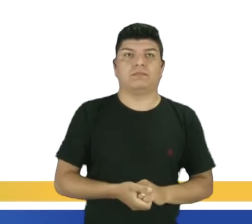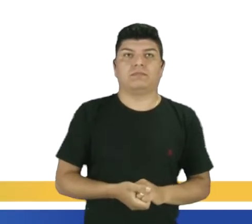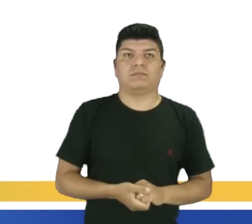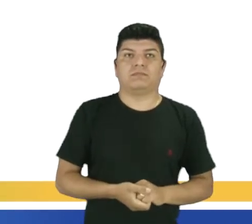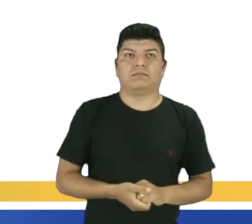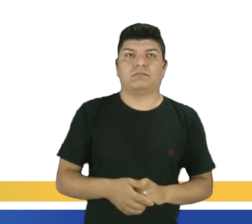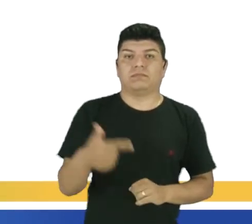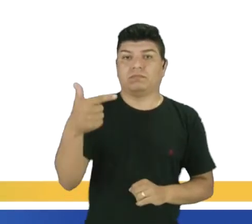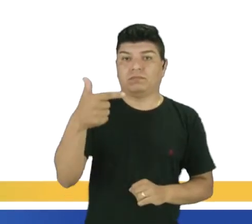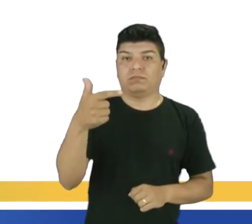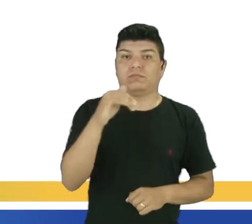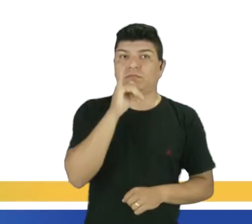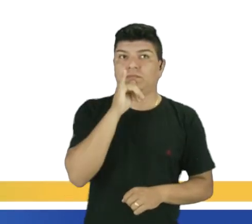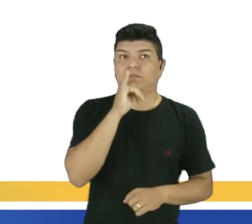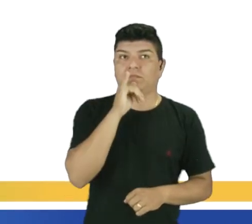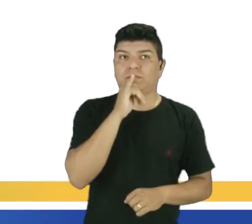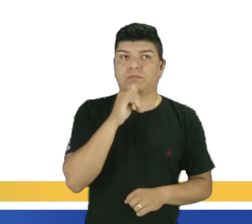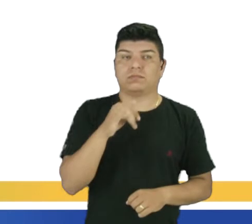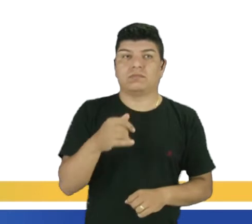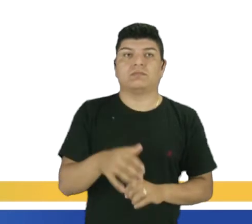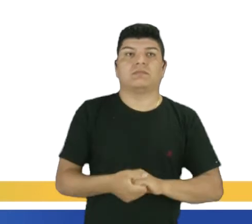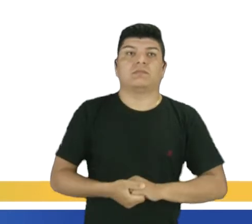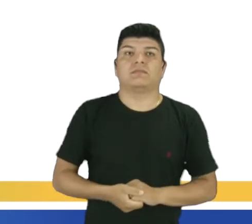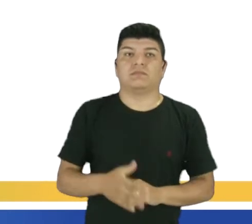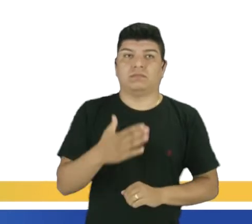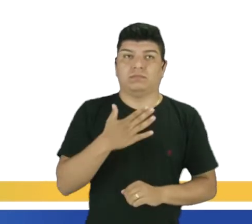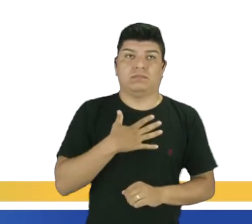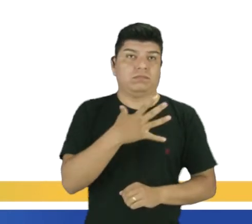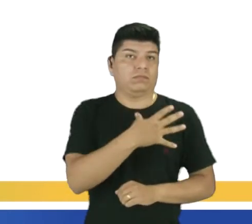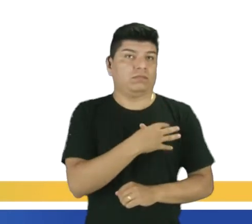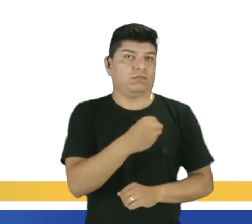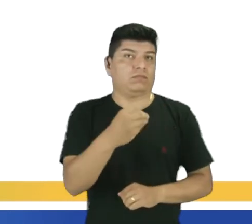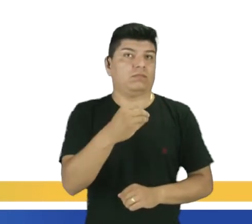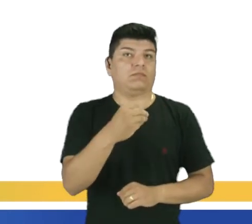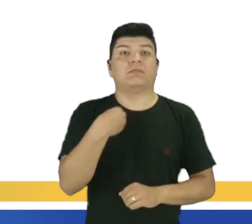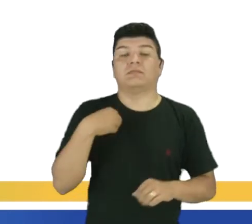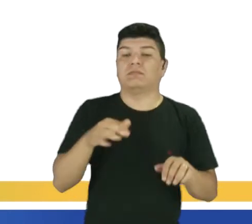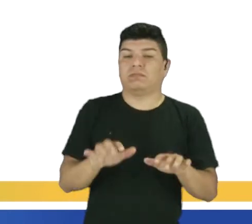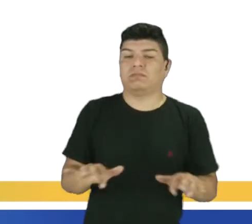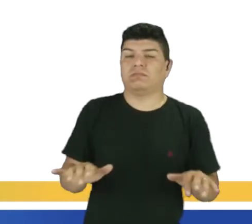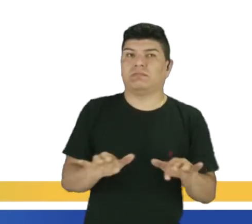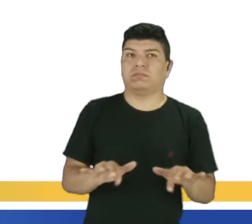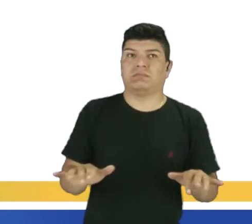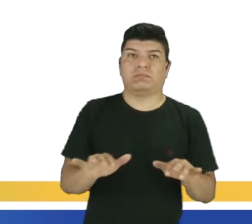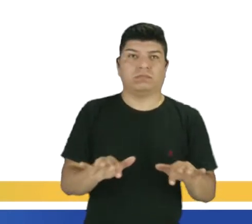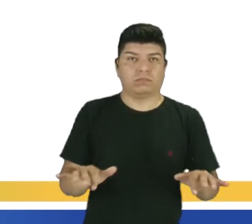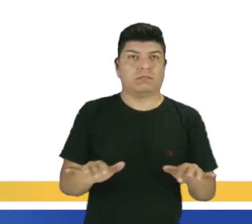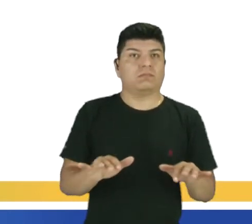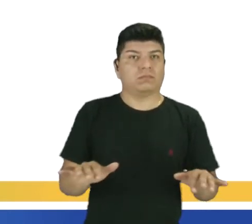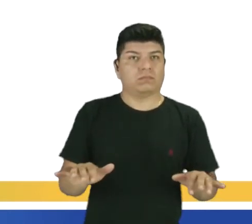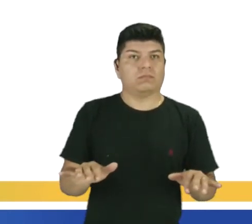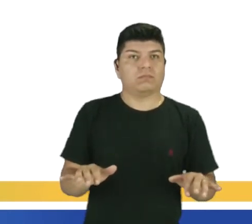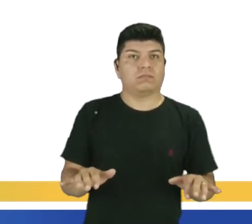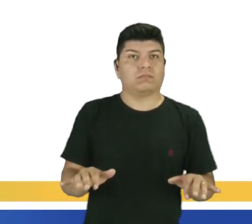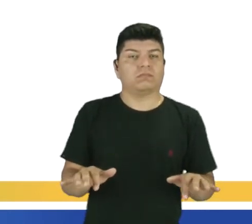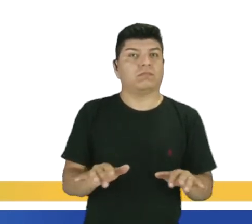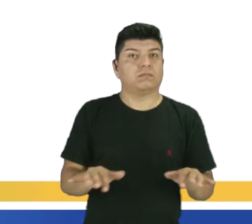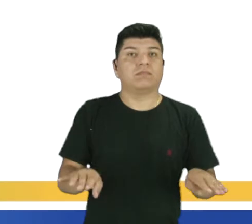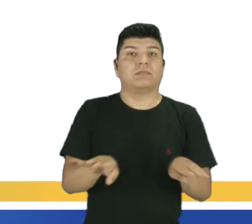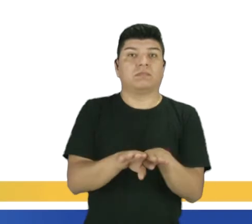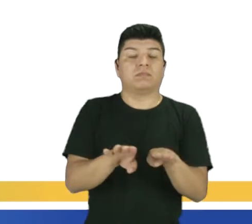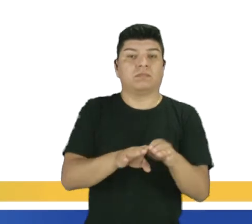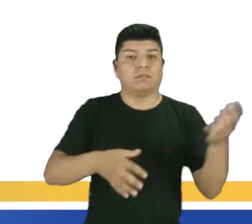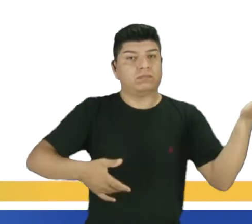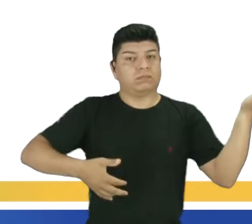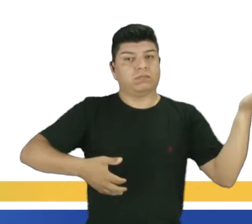Segundo exemplo. My daughter plays both the piano and the guitar. Minha filha toca piano e